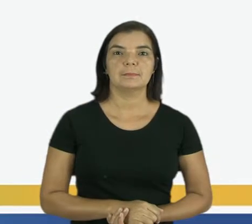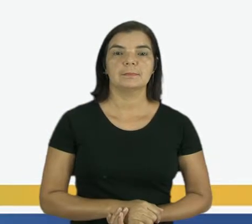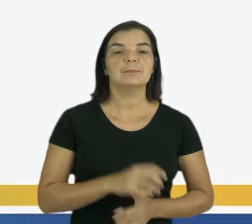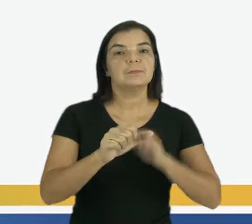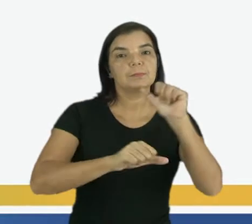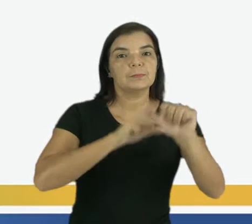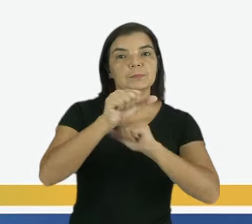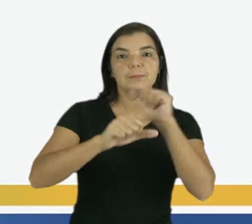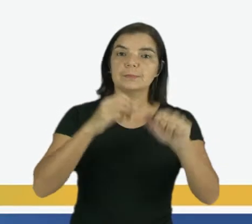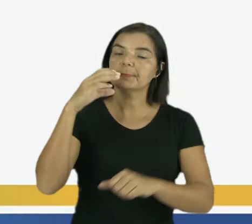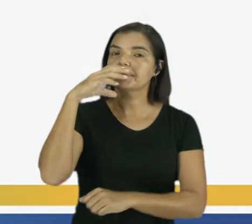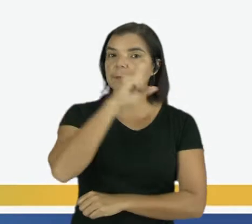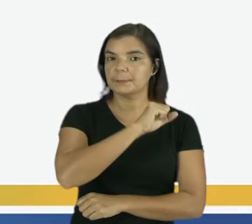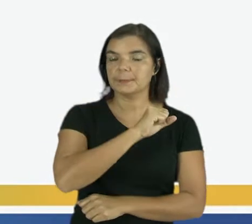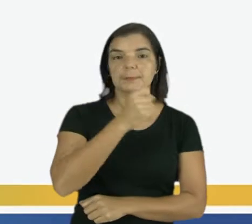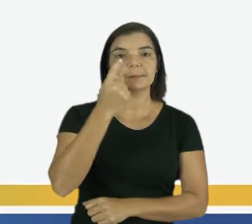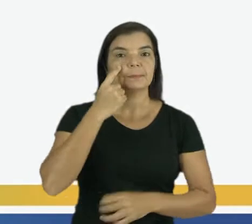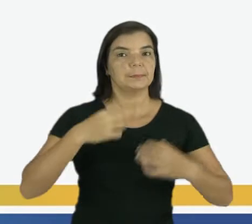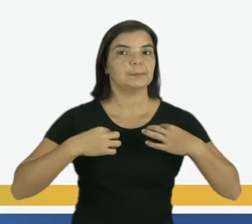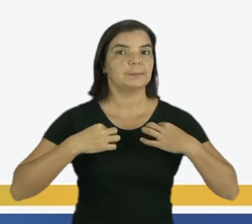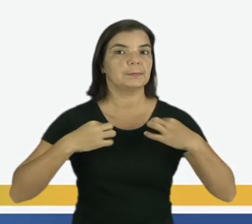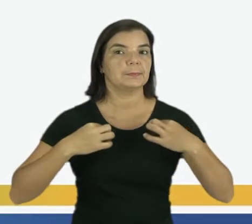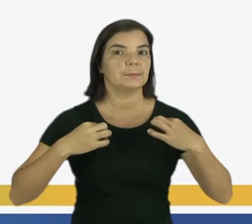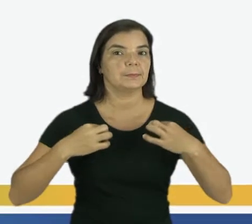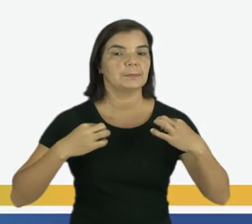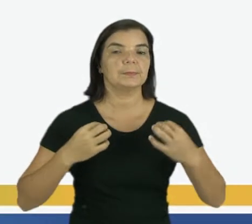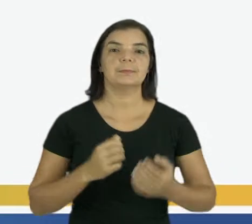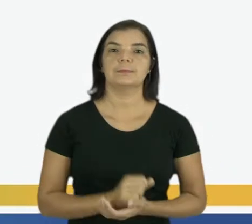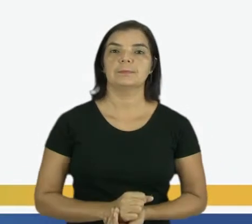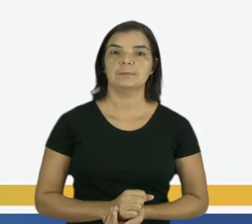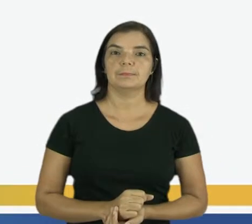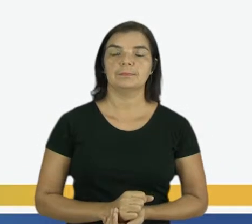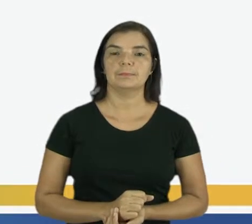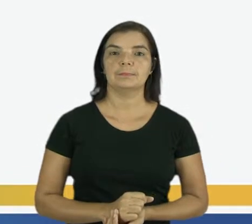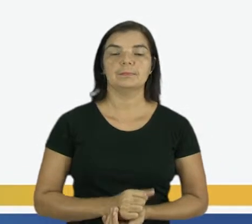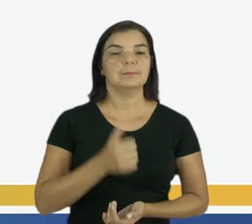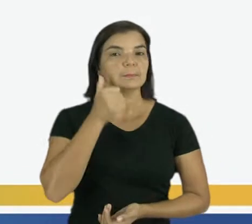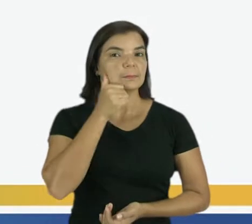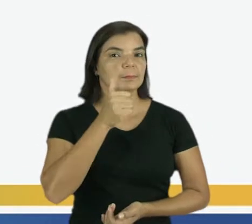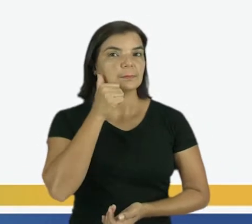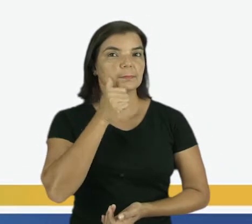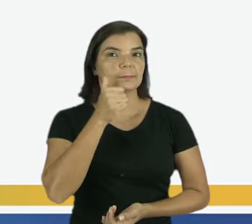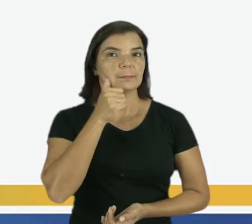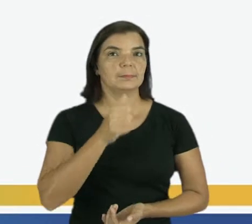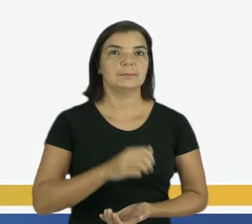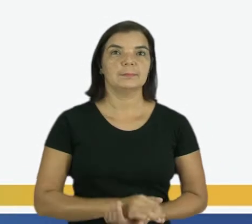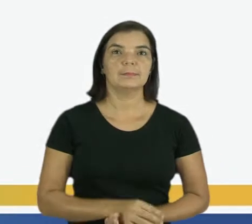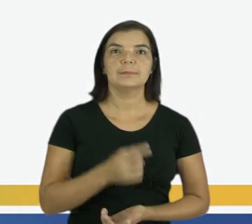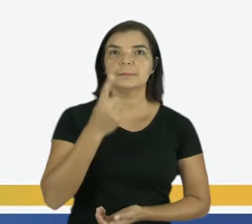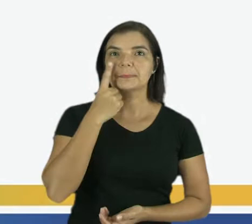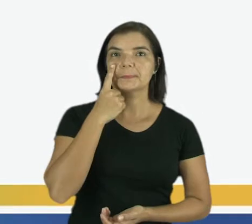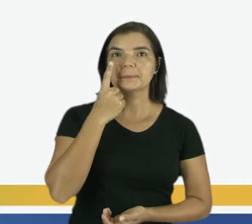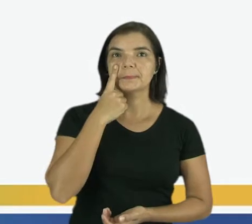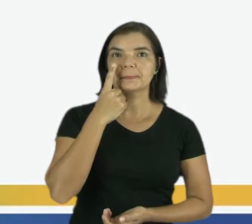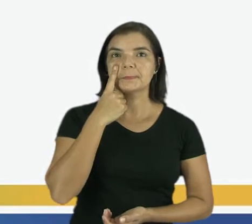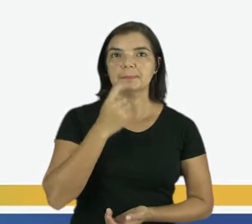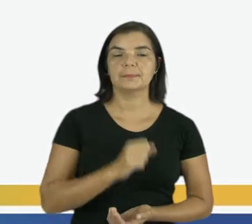Mudanças rápidas. Olha as vestimentas dessas senhoritas, vejam,